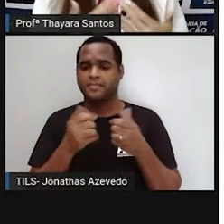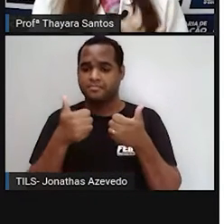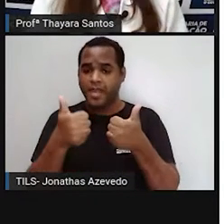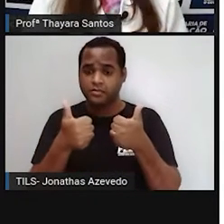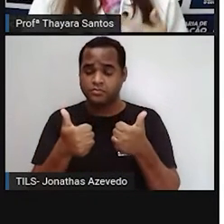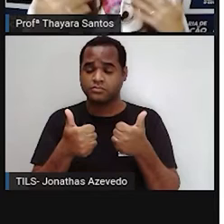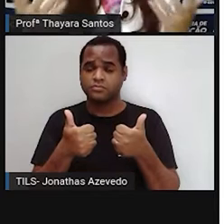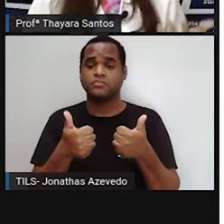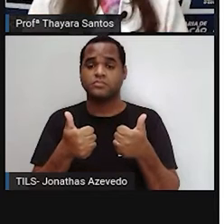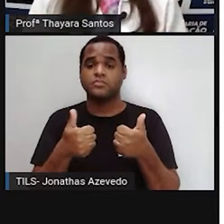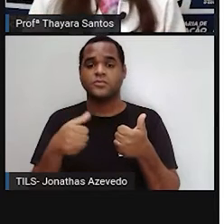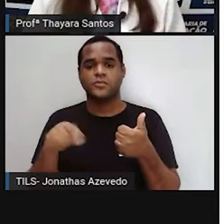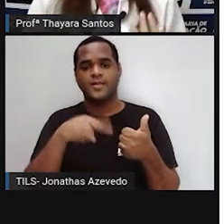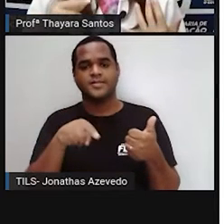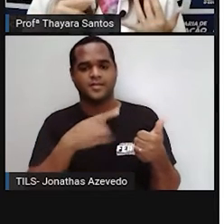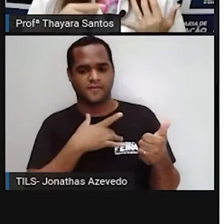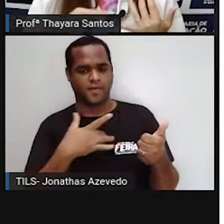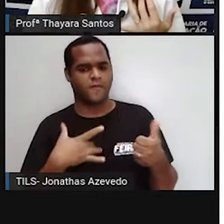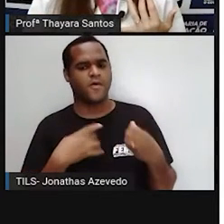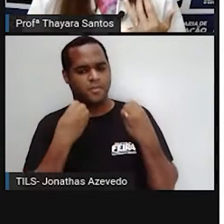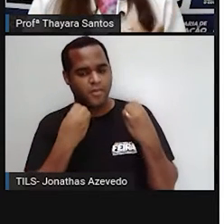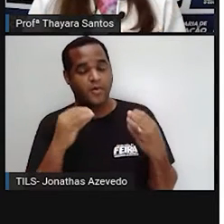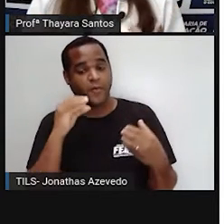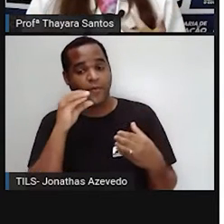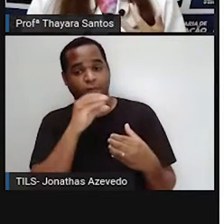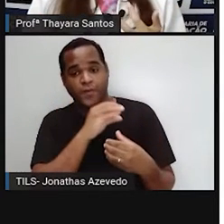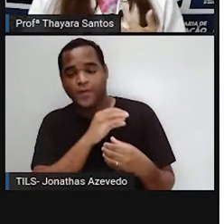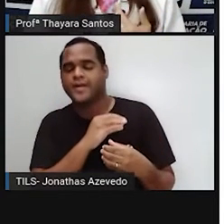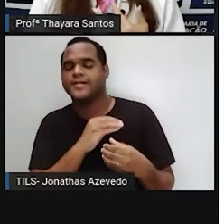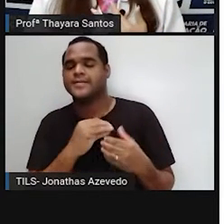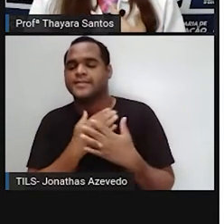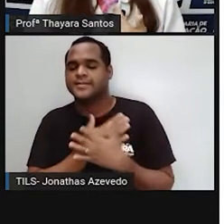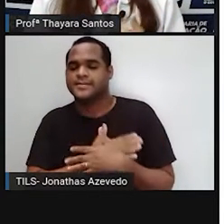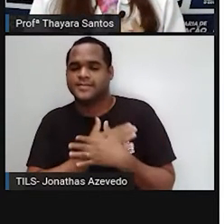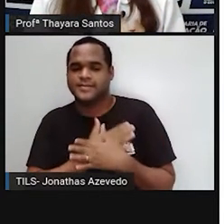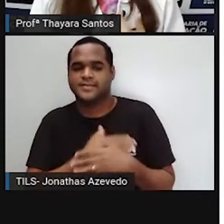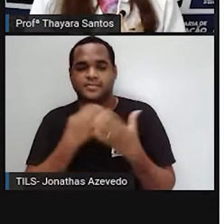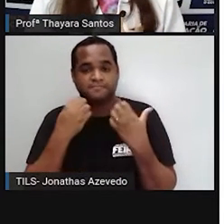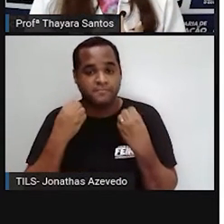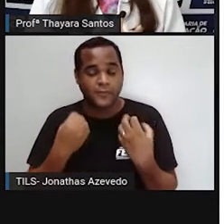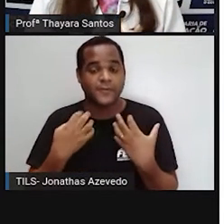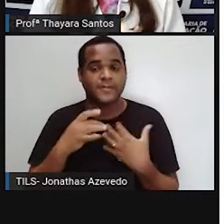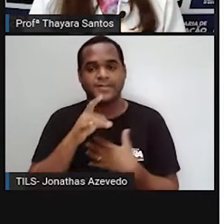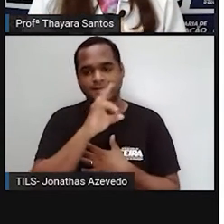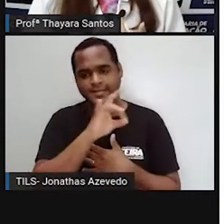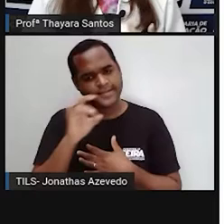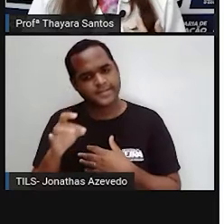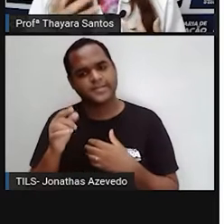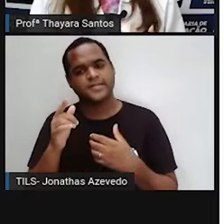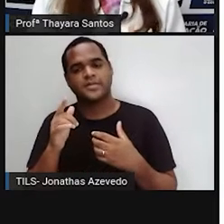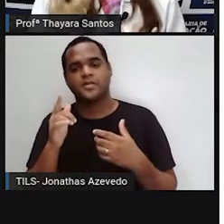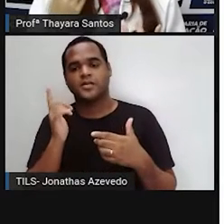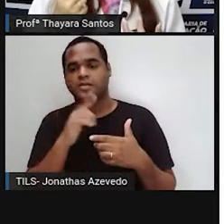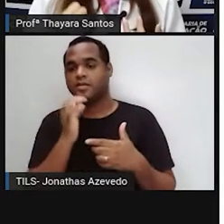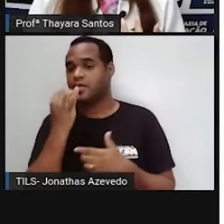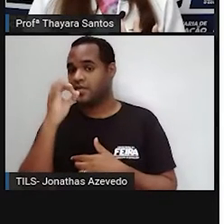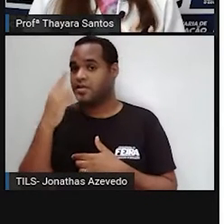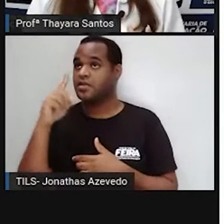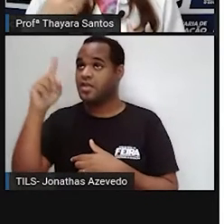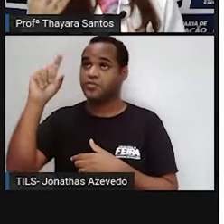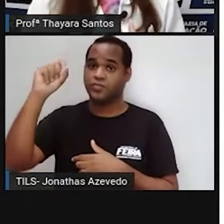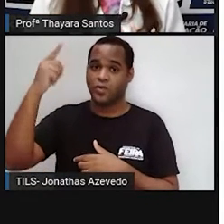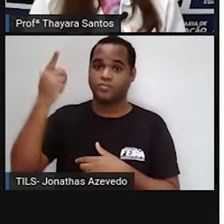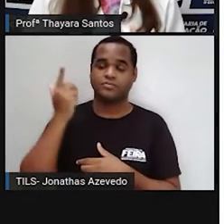porque é graças a ele que a gente tem essas vantagens de se manter aquecido de noite, de poder reter essa parte dessa energia que o sol